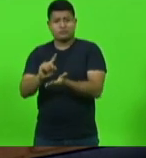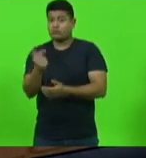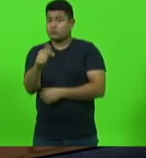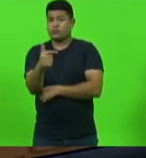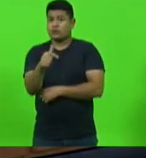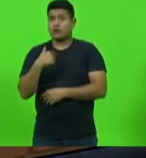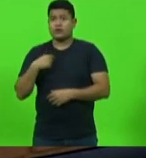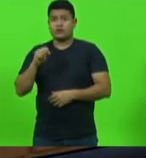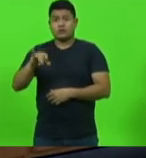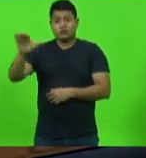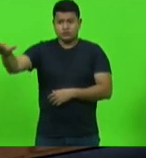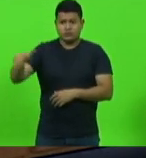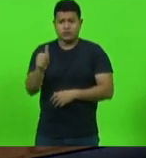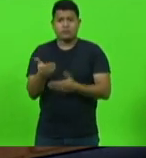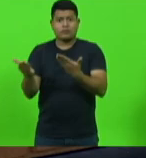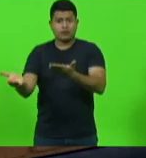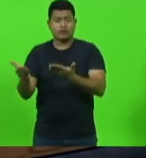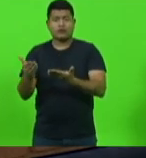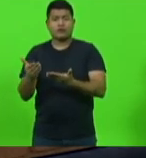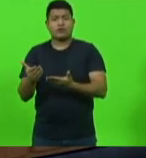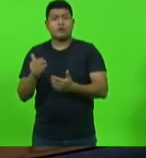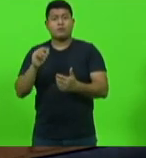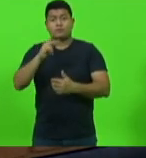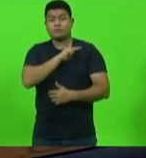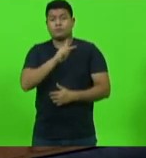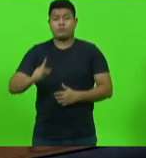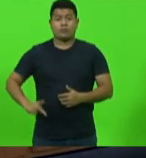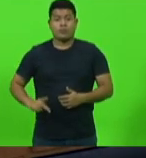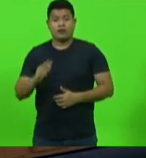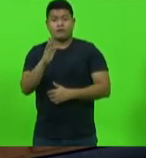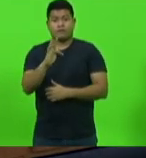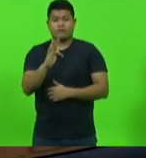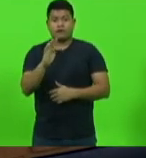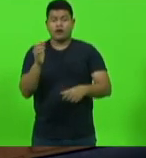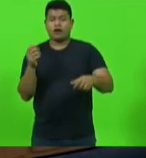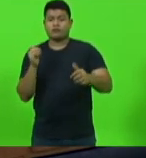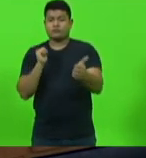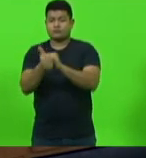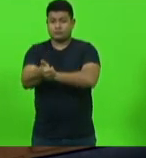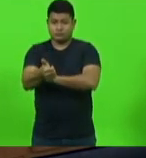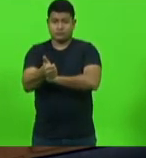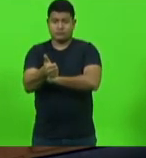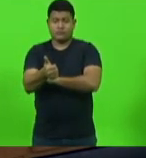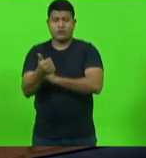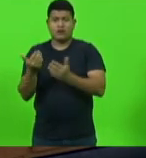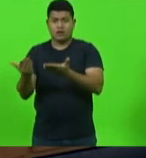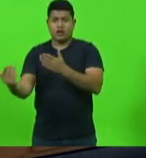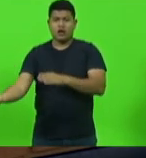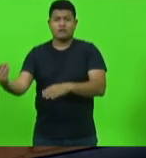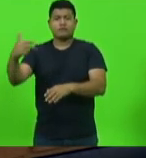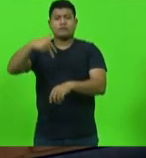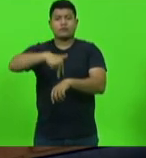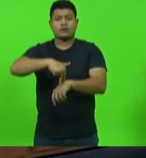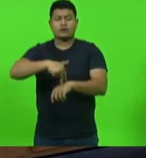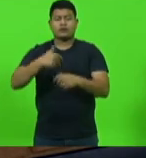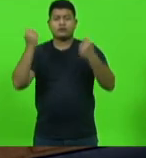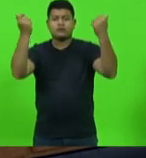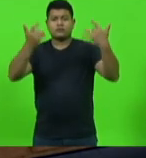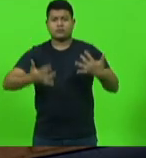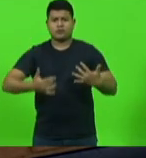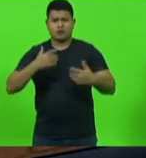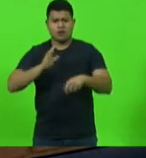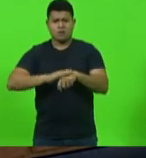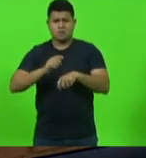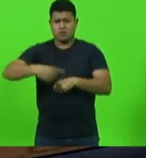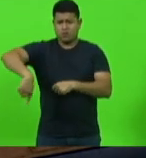presidente da Fesport para vir aqui esclarecer o que ocorreu, nós temos que convocar e ele explicar, não para nós, não apenas para nós, mas para as famílias que